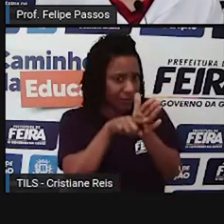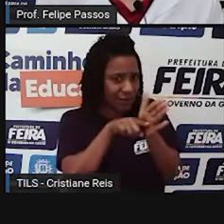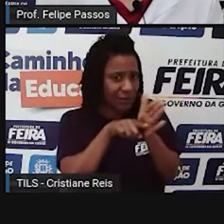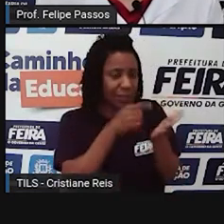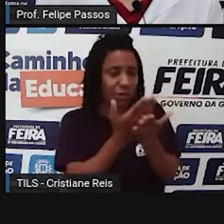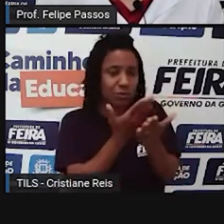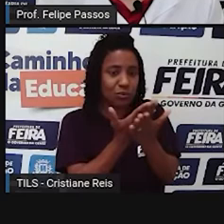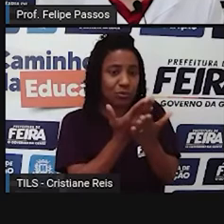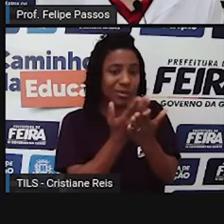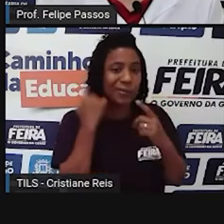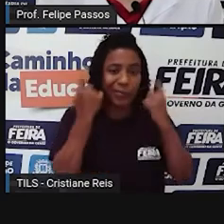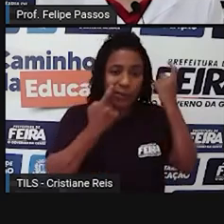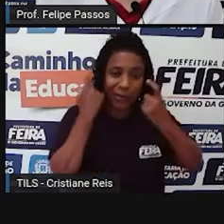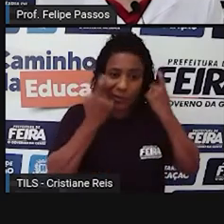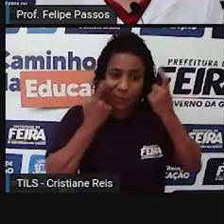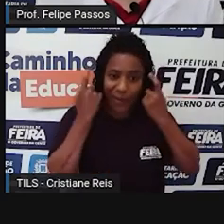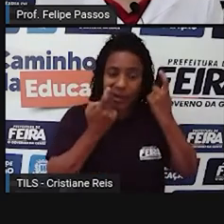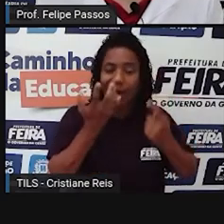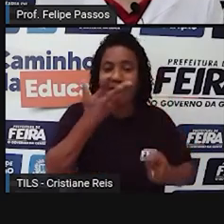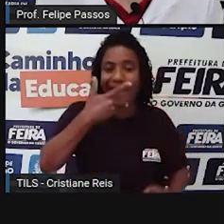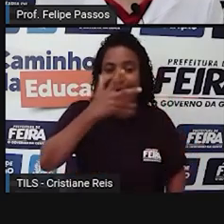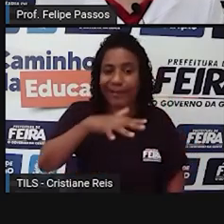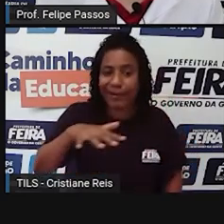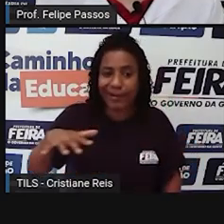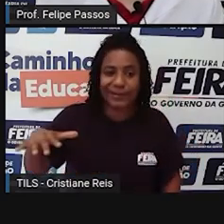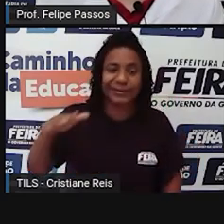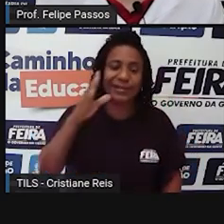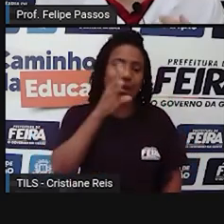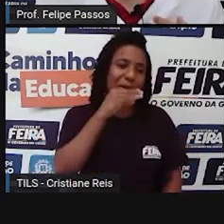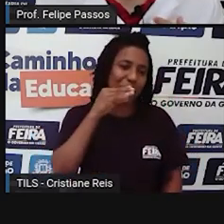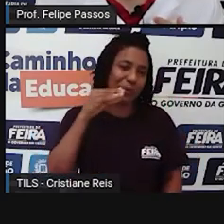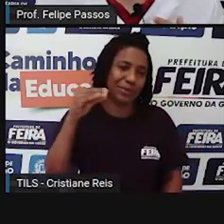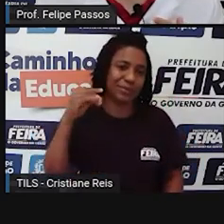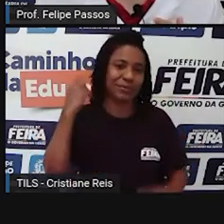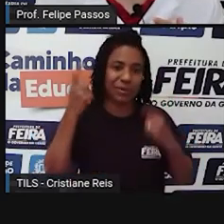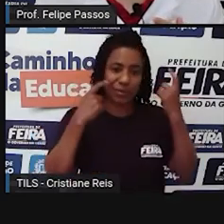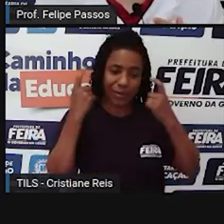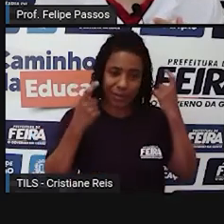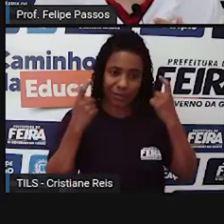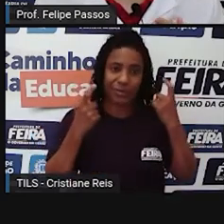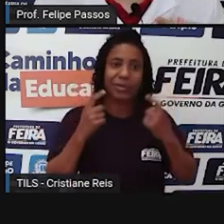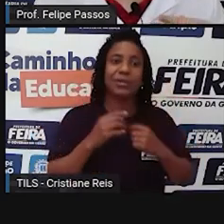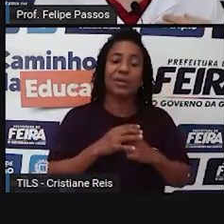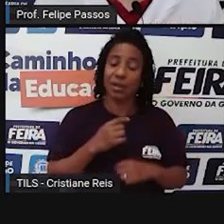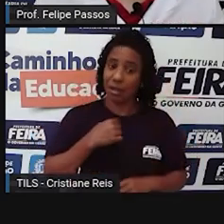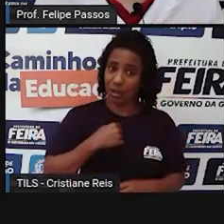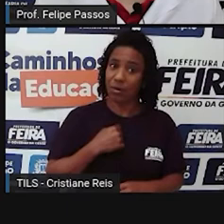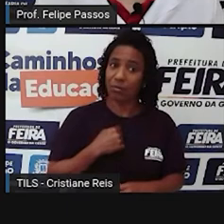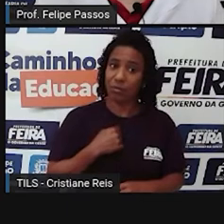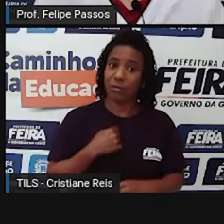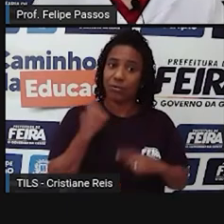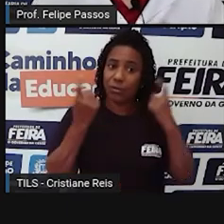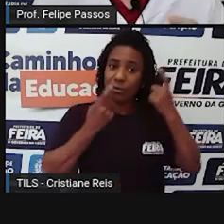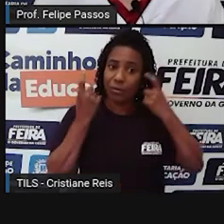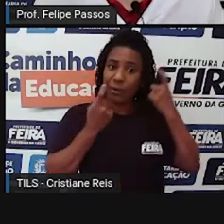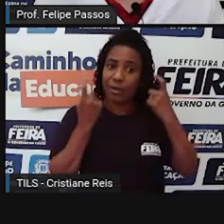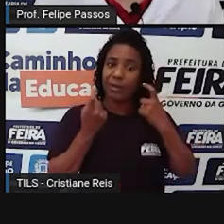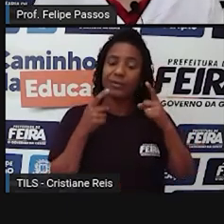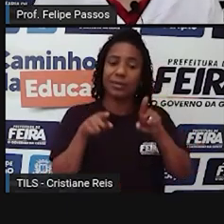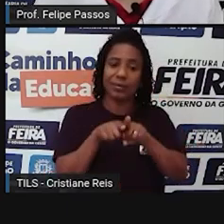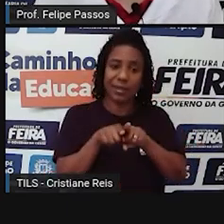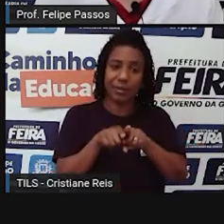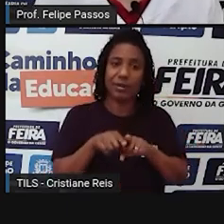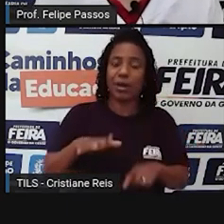Então, agora, meu papo é com vocês especificamente. Eu estou sendo influenciado por isso? Estou, né? Os